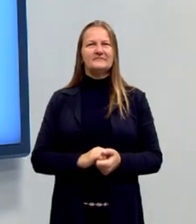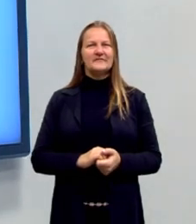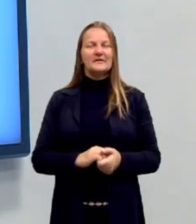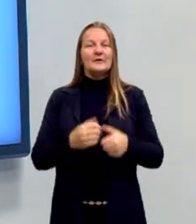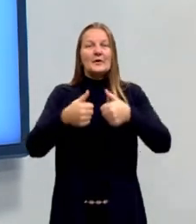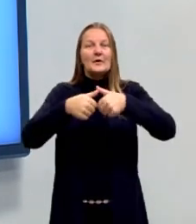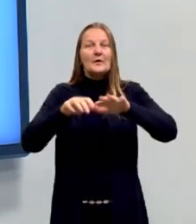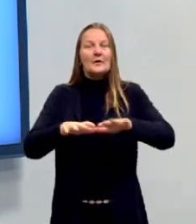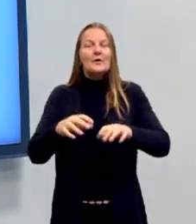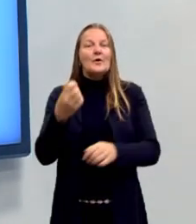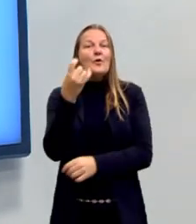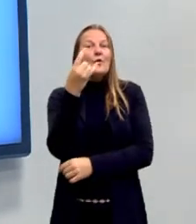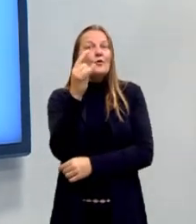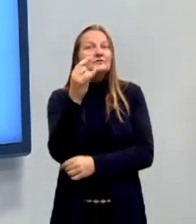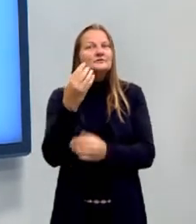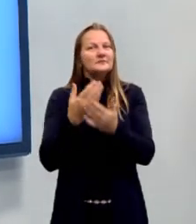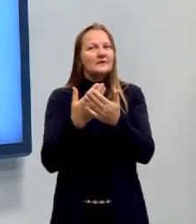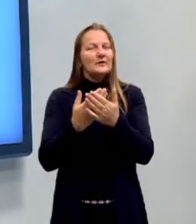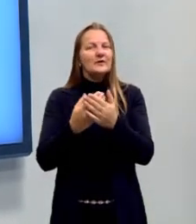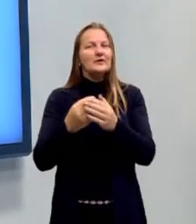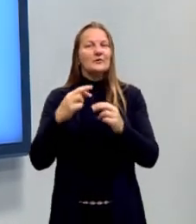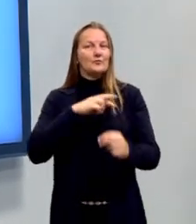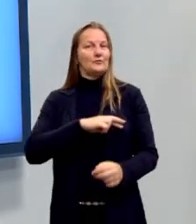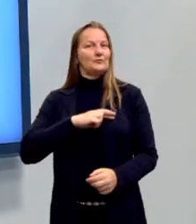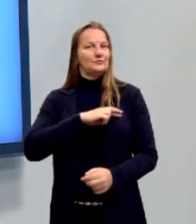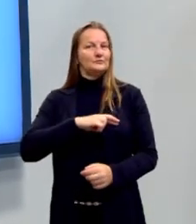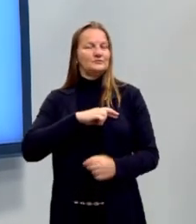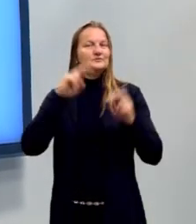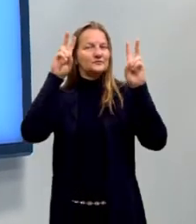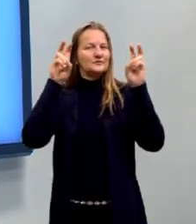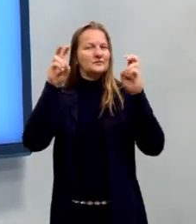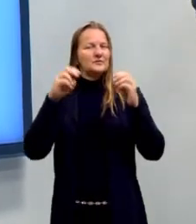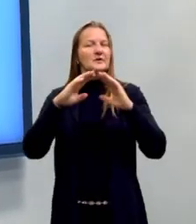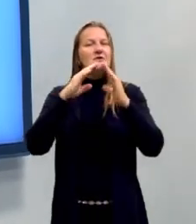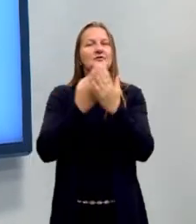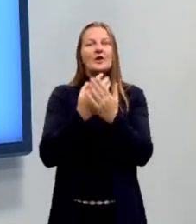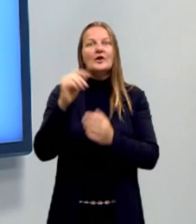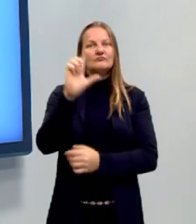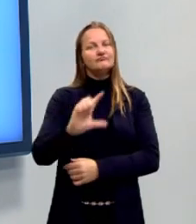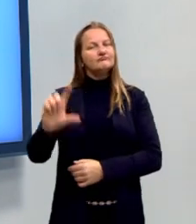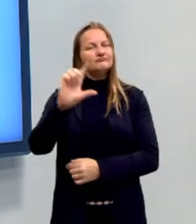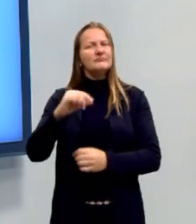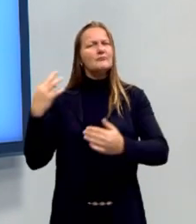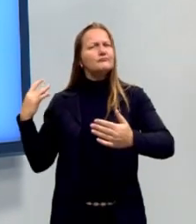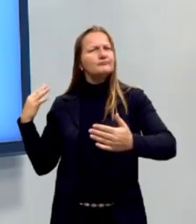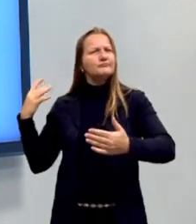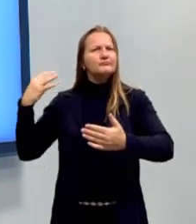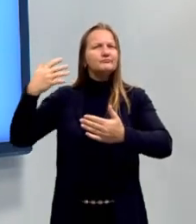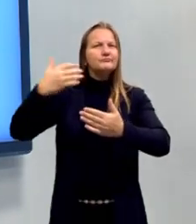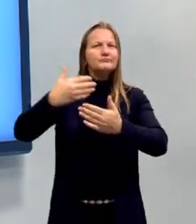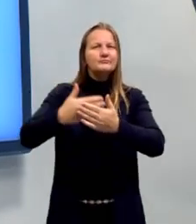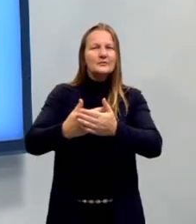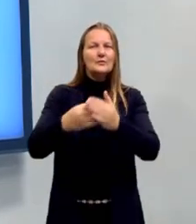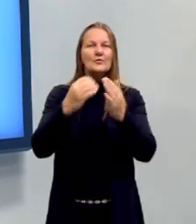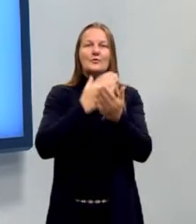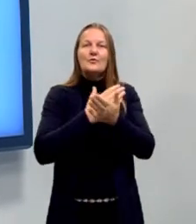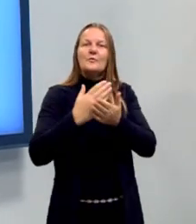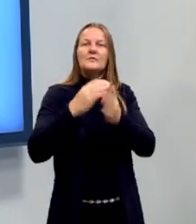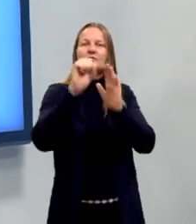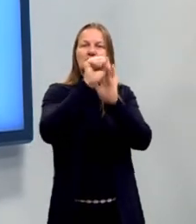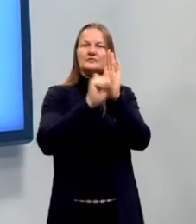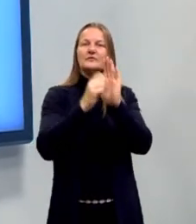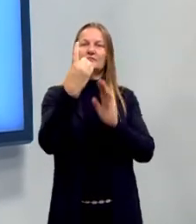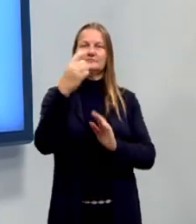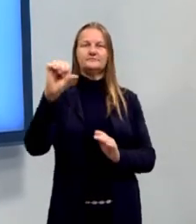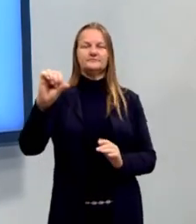nas duas últimas aulas, nós falamos sobre o romantismo, que é a escola literária que vem no início do século